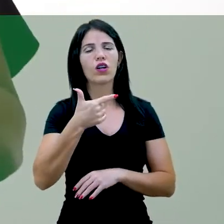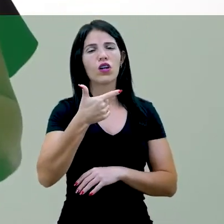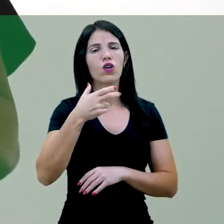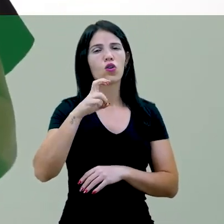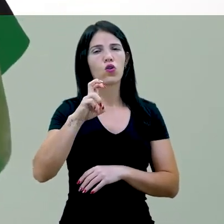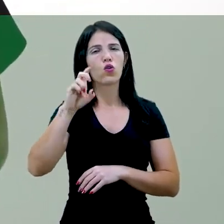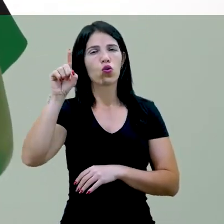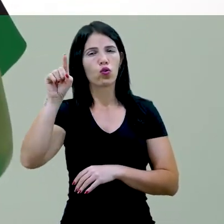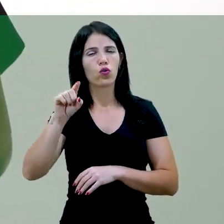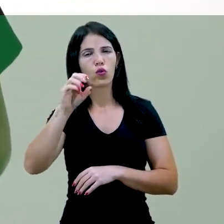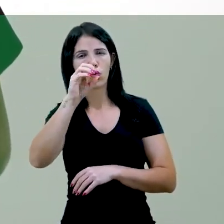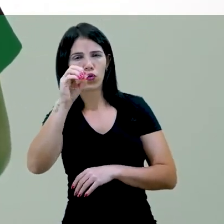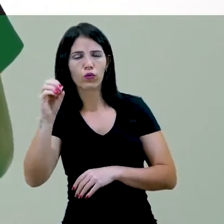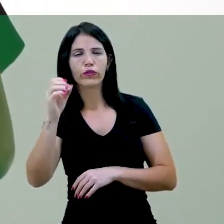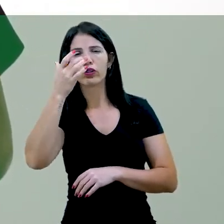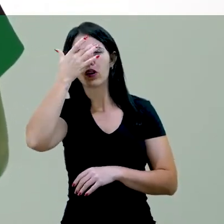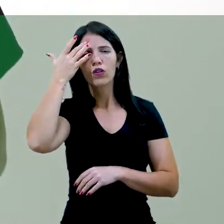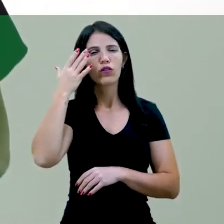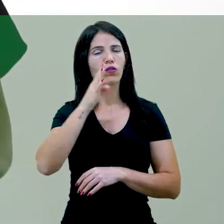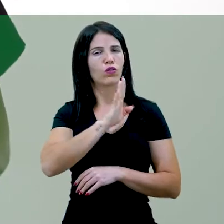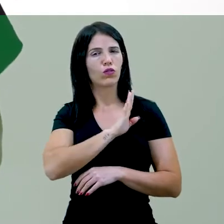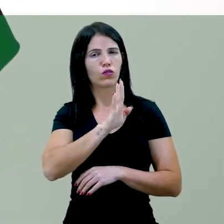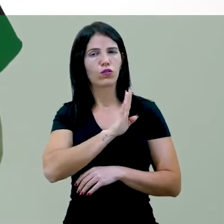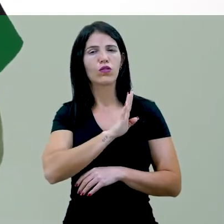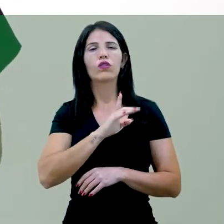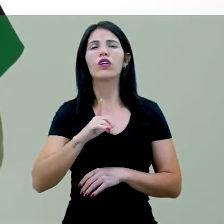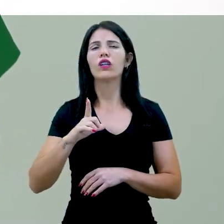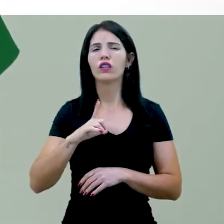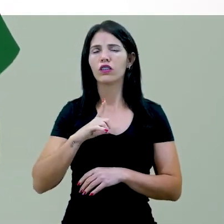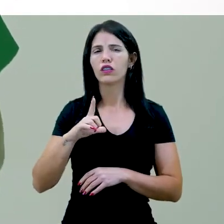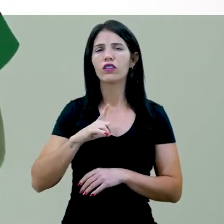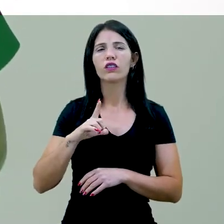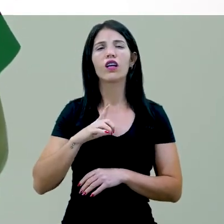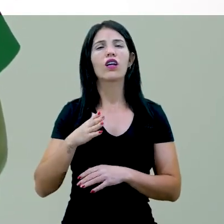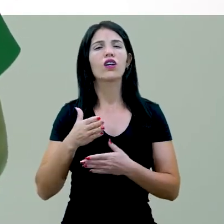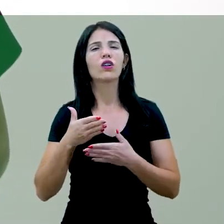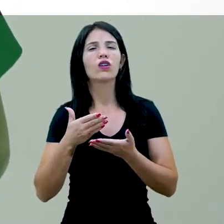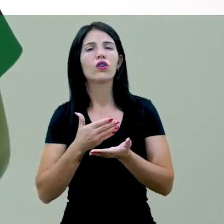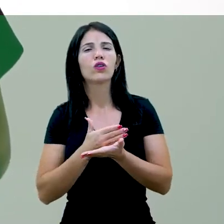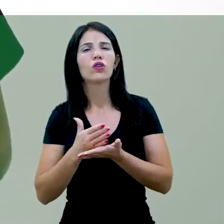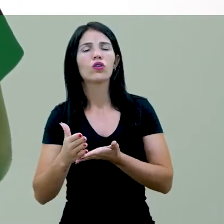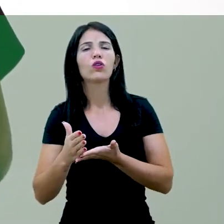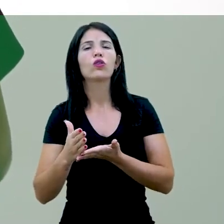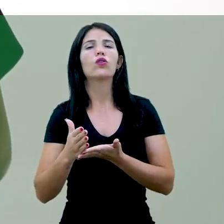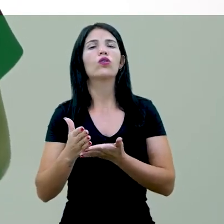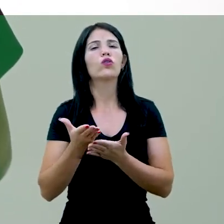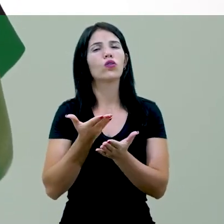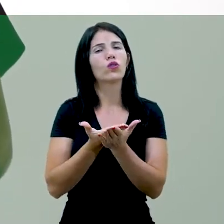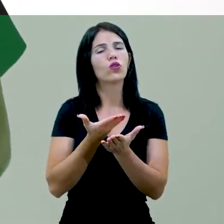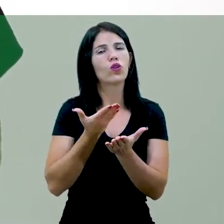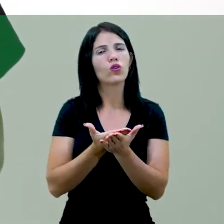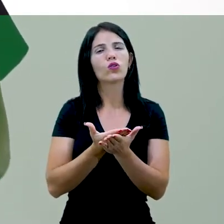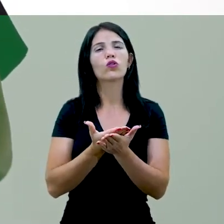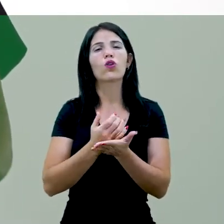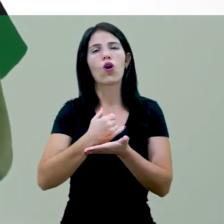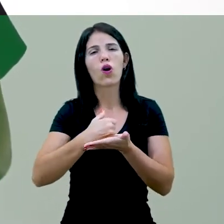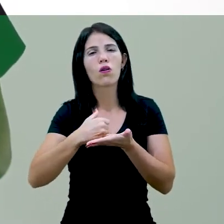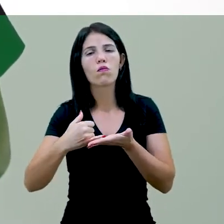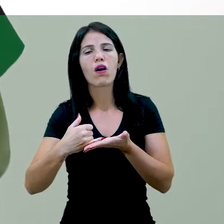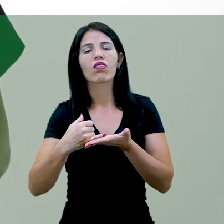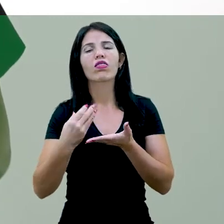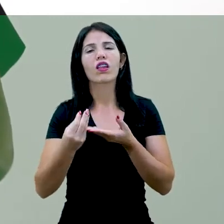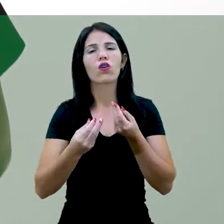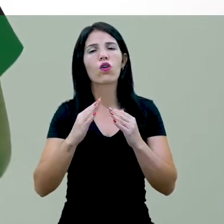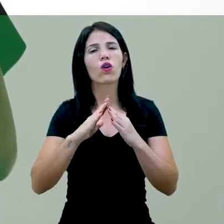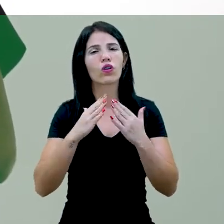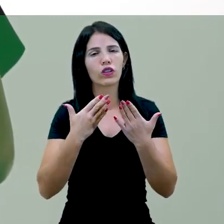mais ricos, a população negra permanece atrás na proporção de matrículas na etapa adequada. A sobreposição